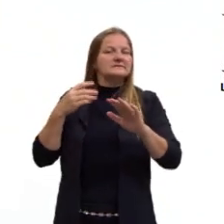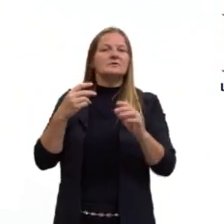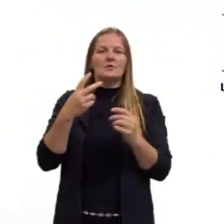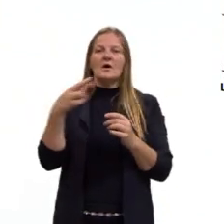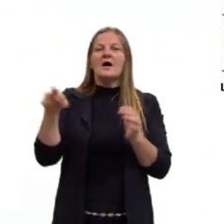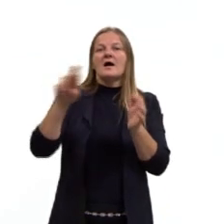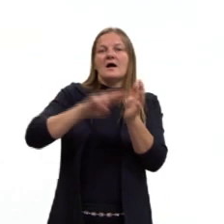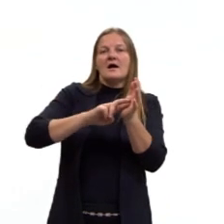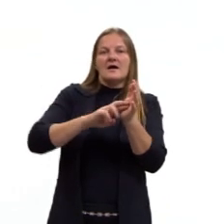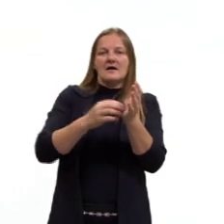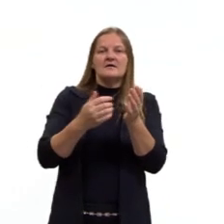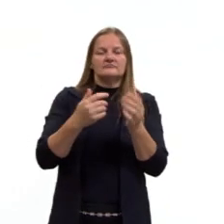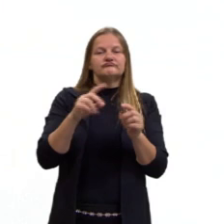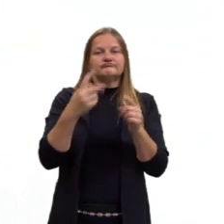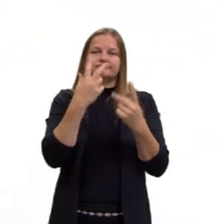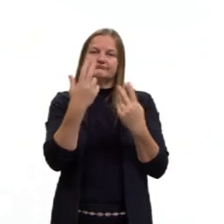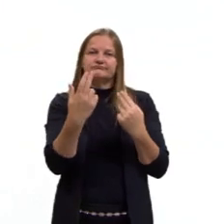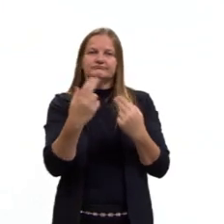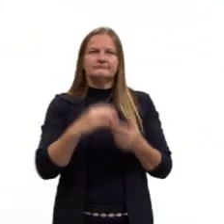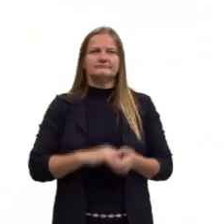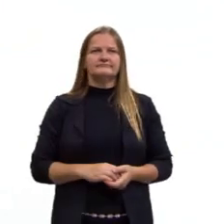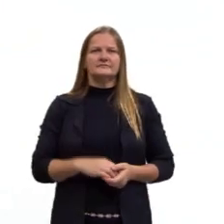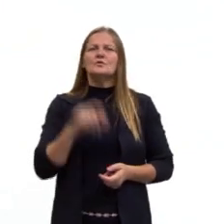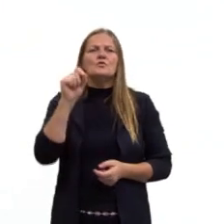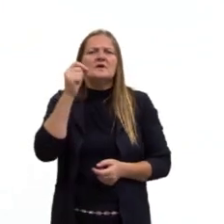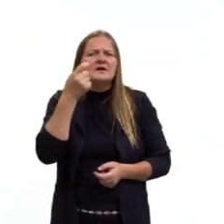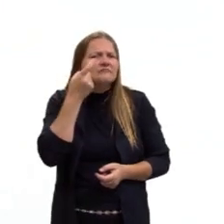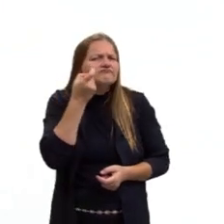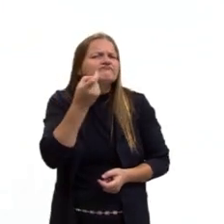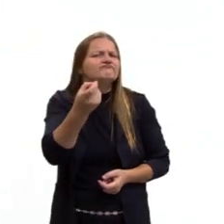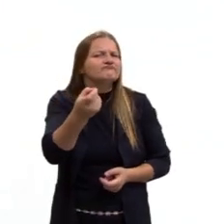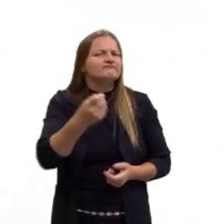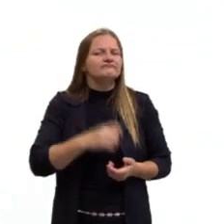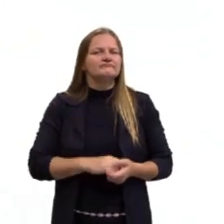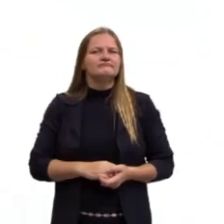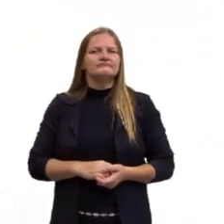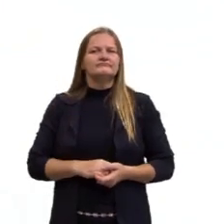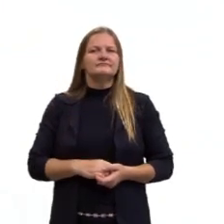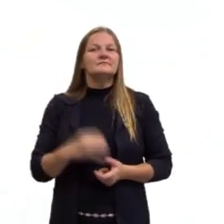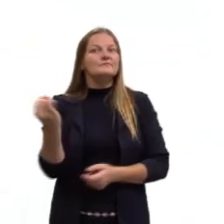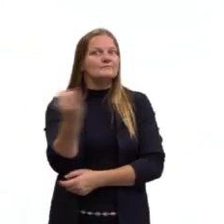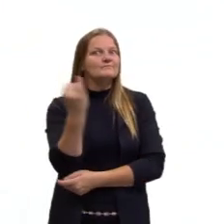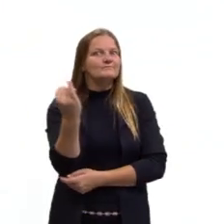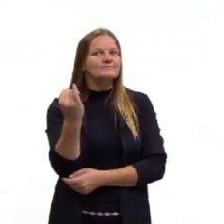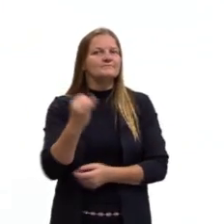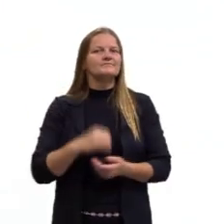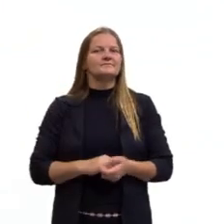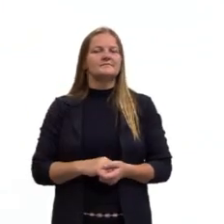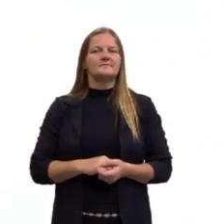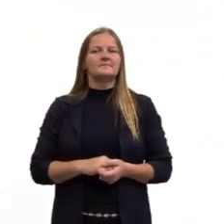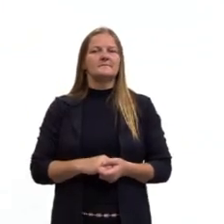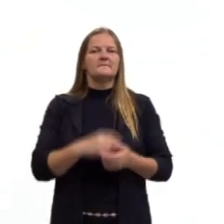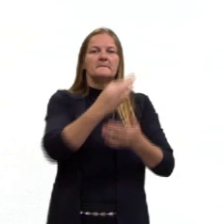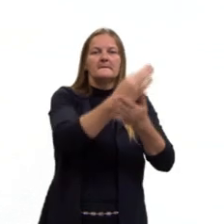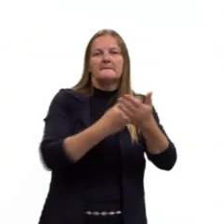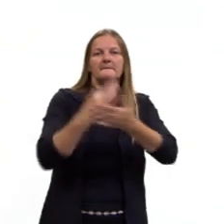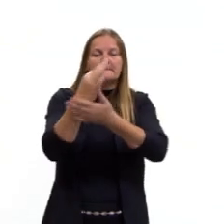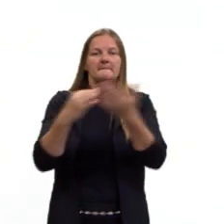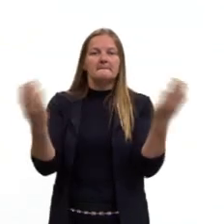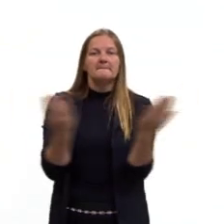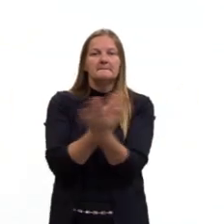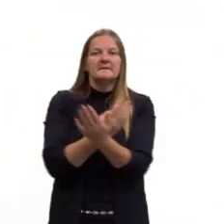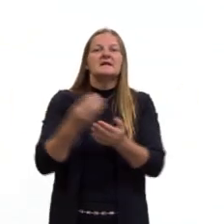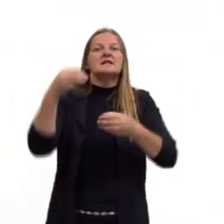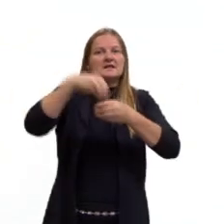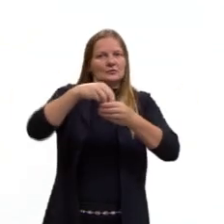aqui. E o que nos interessa, mais especificamente, a intertextualidade na redação